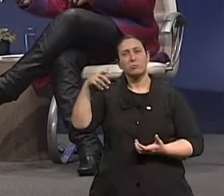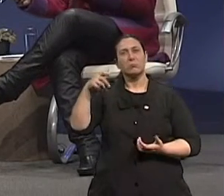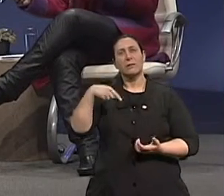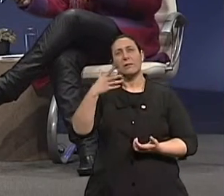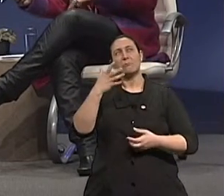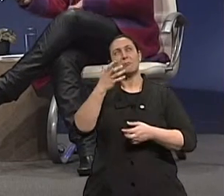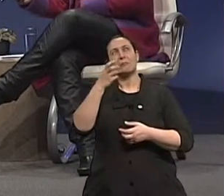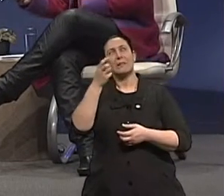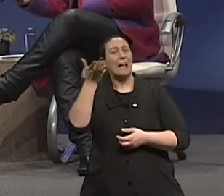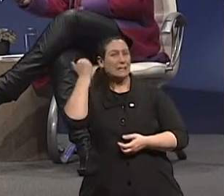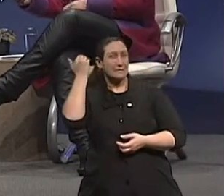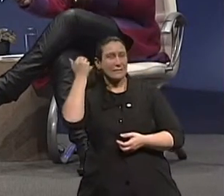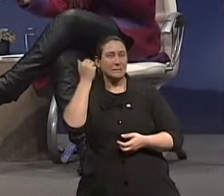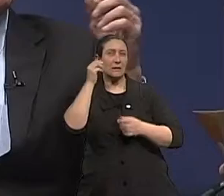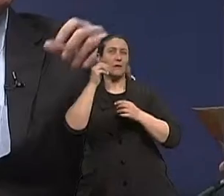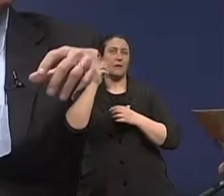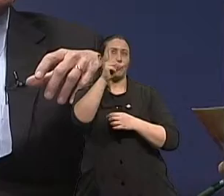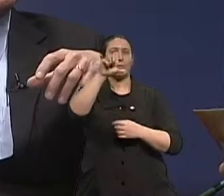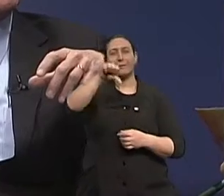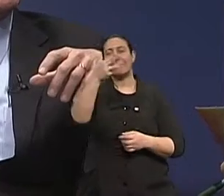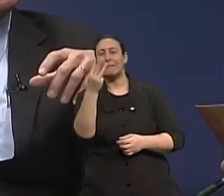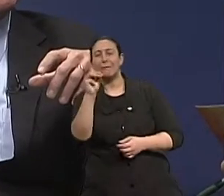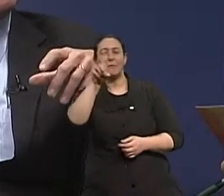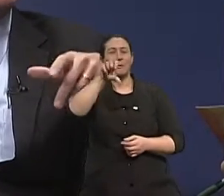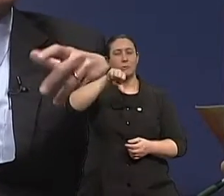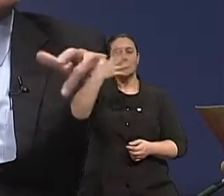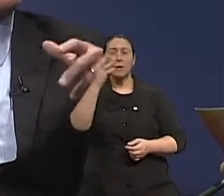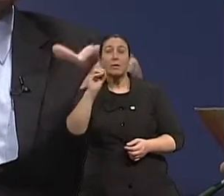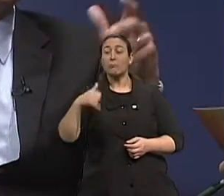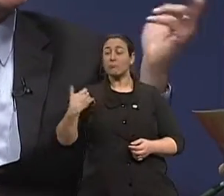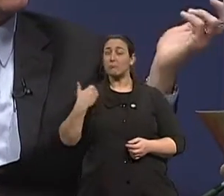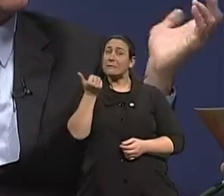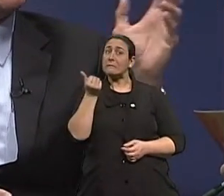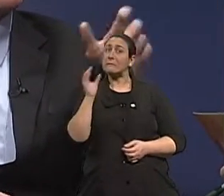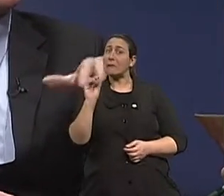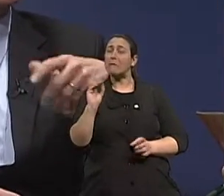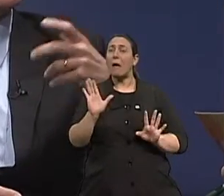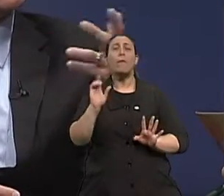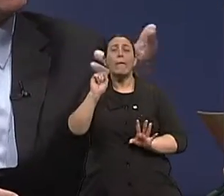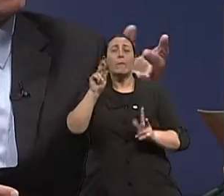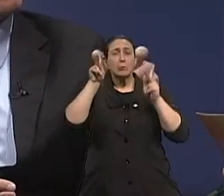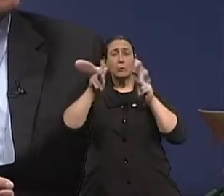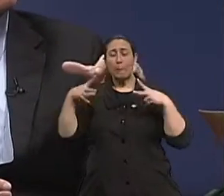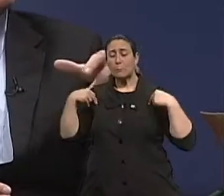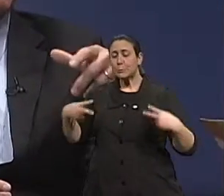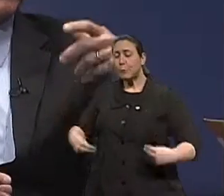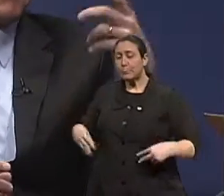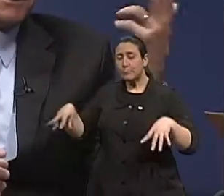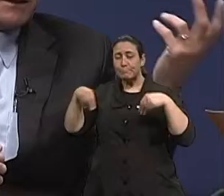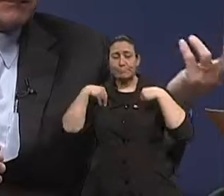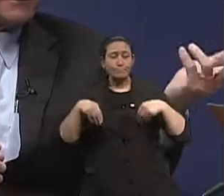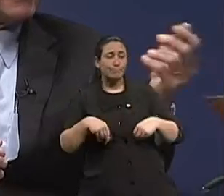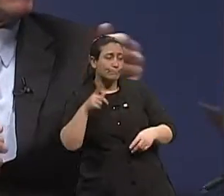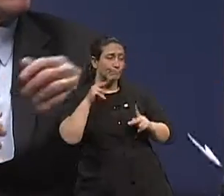40, que tinha 60 anos e que, enfim, colocava o seu pijama, o seu chinelo, ia para a frente da... Se